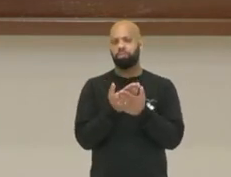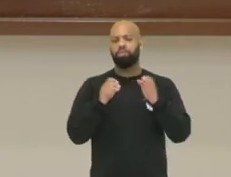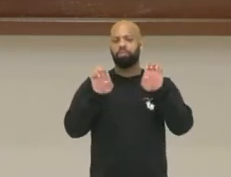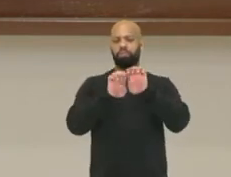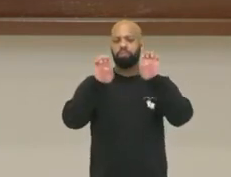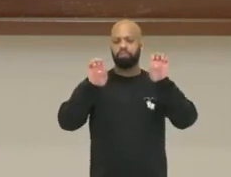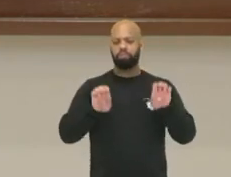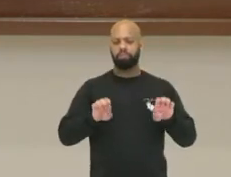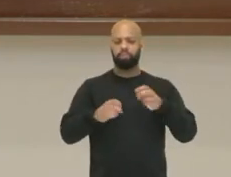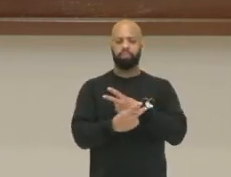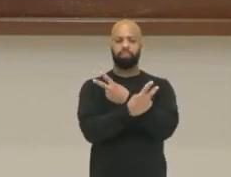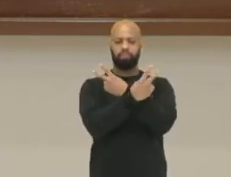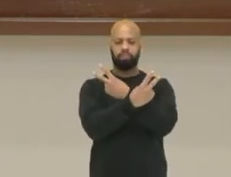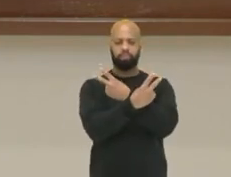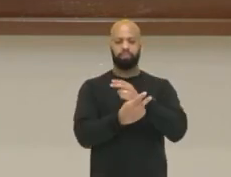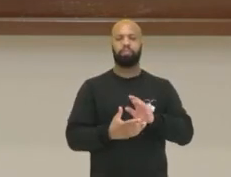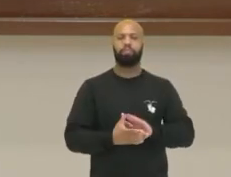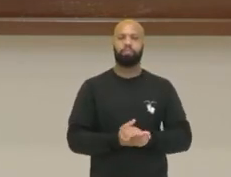estruturas do cromossomo.